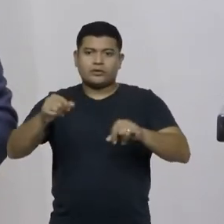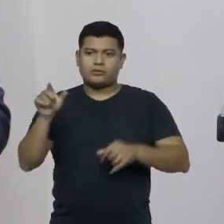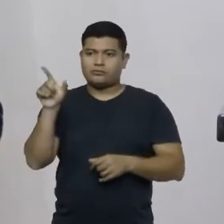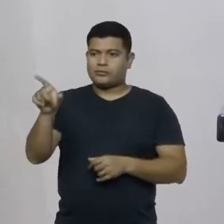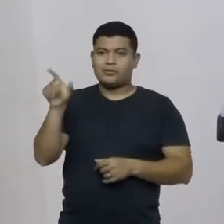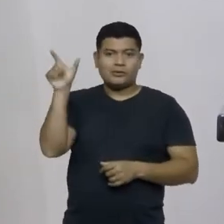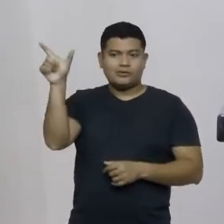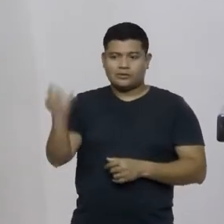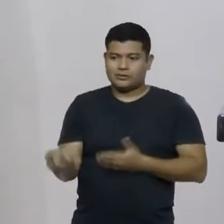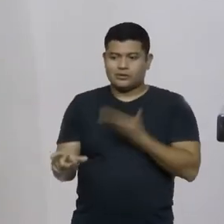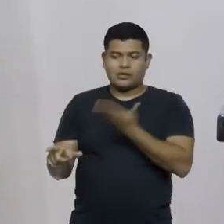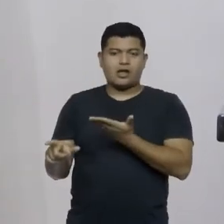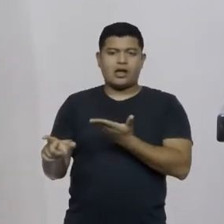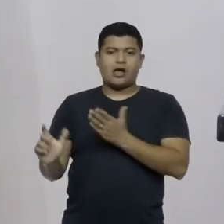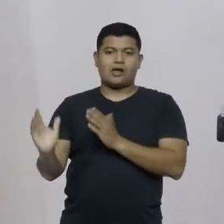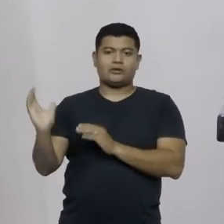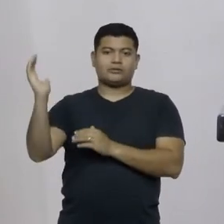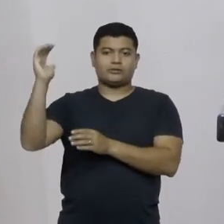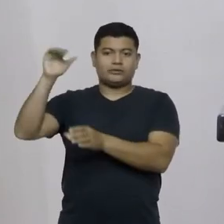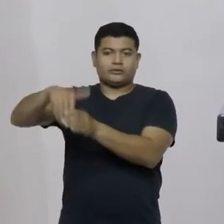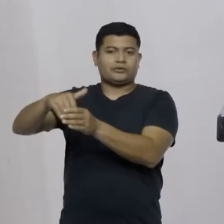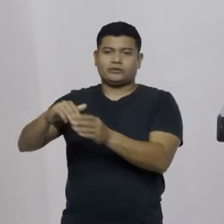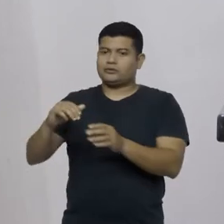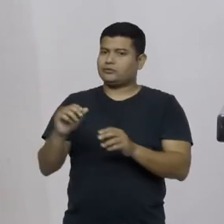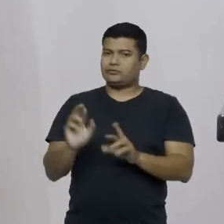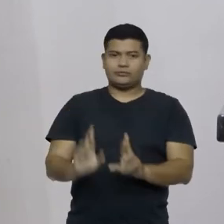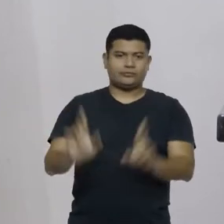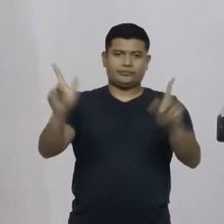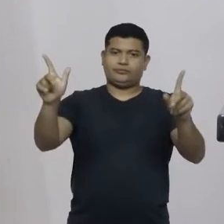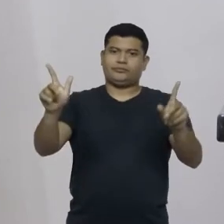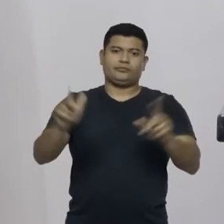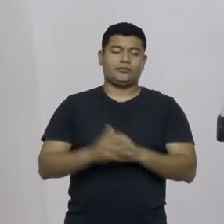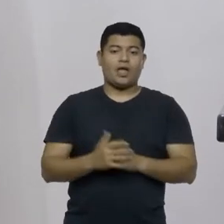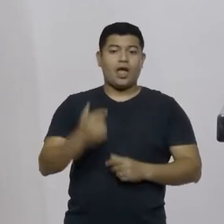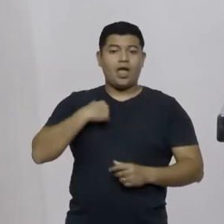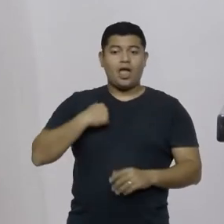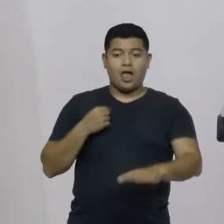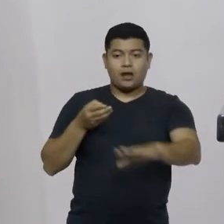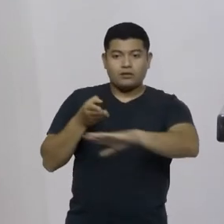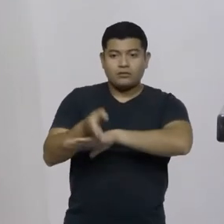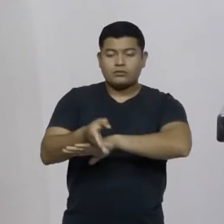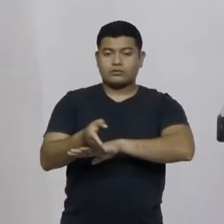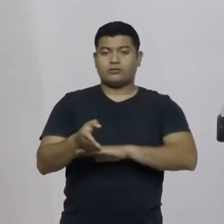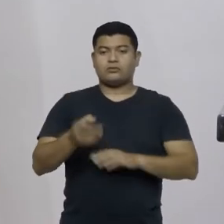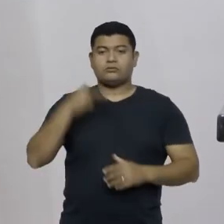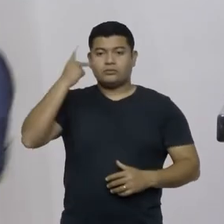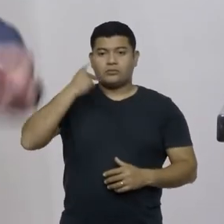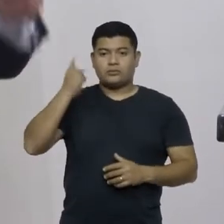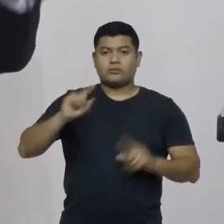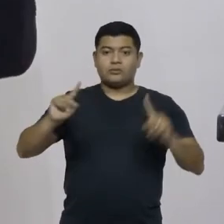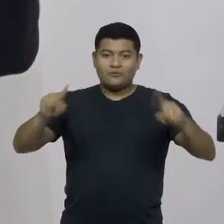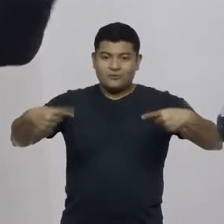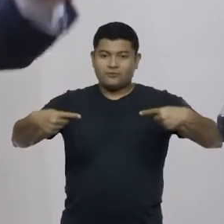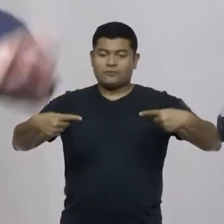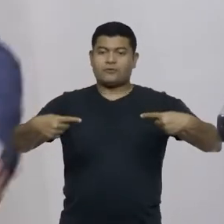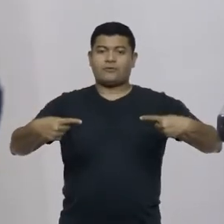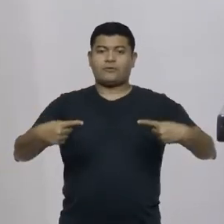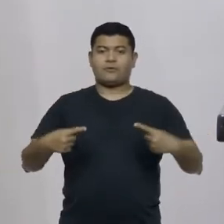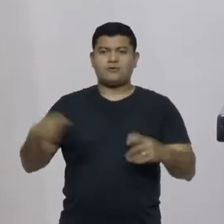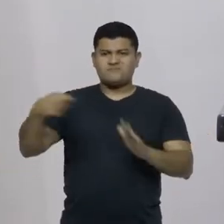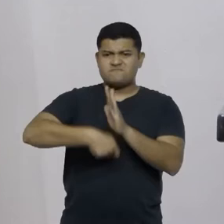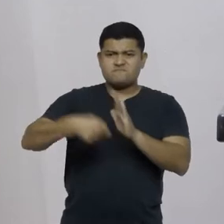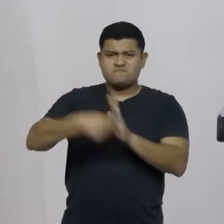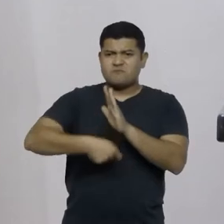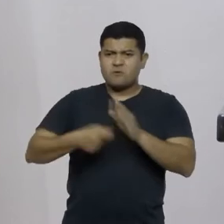Isso me incomoda sobremaneira. Eu sempre falei eu entrei na política para desafiar e enfrentar esse tipo de politicagem.